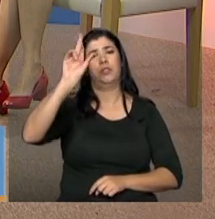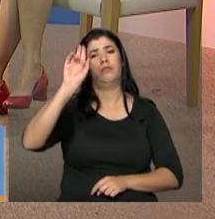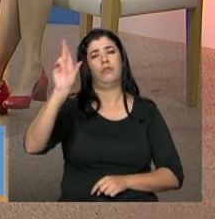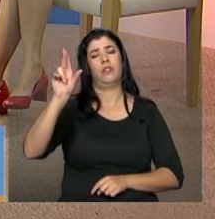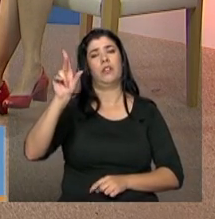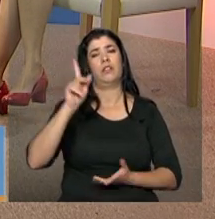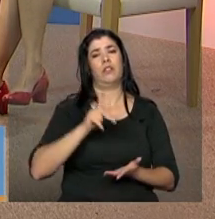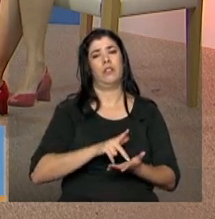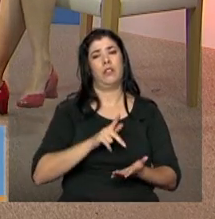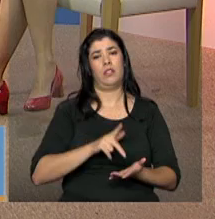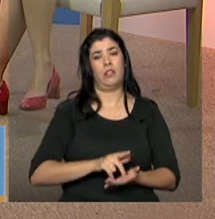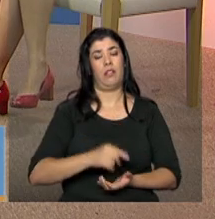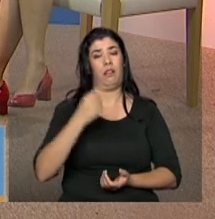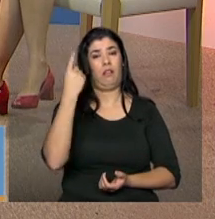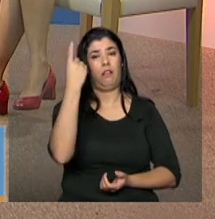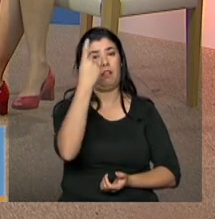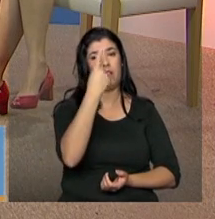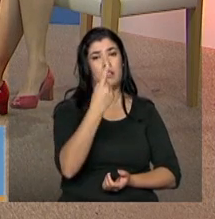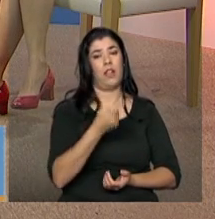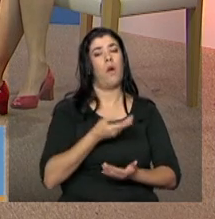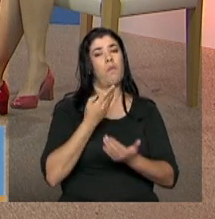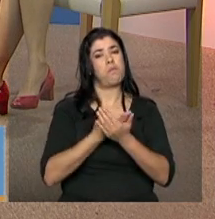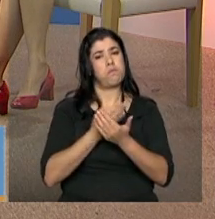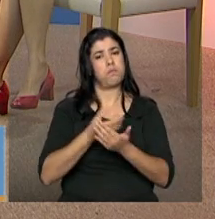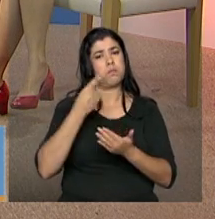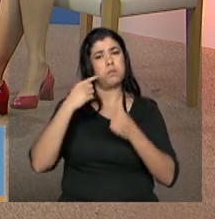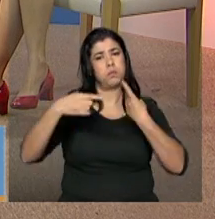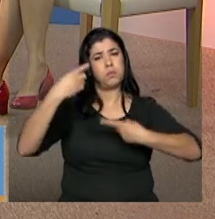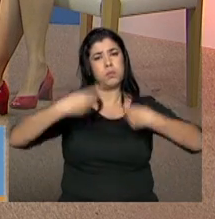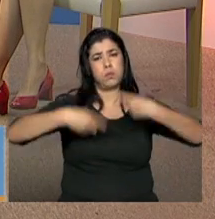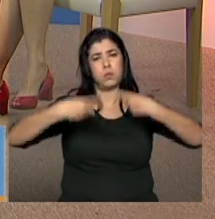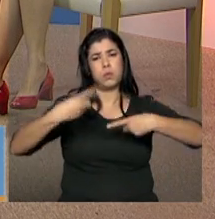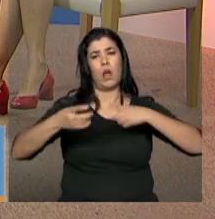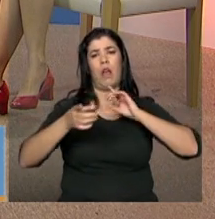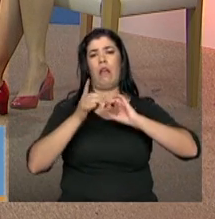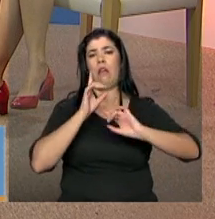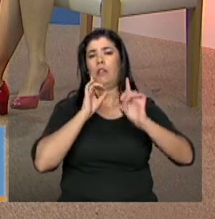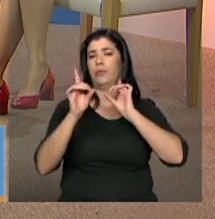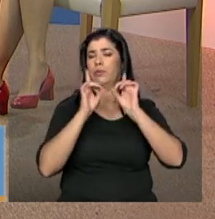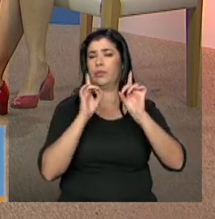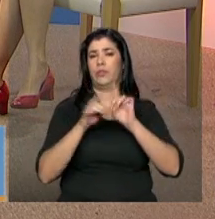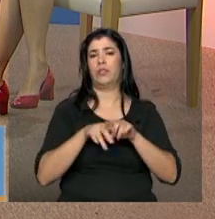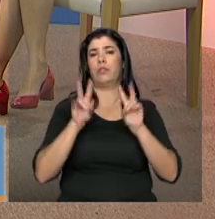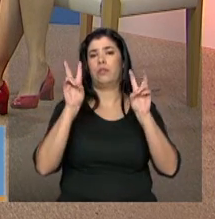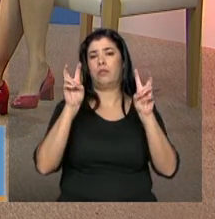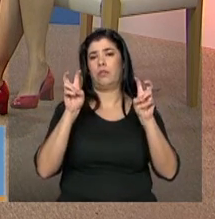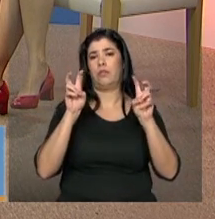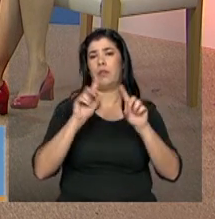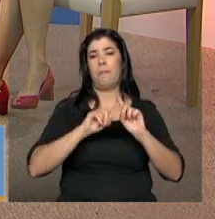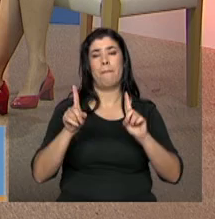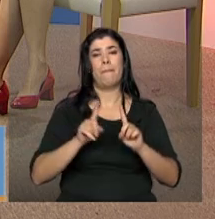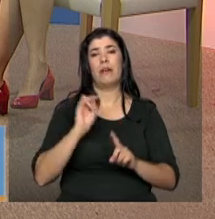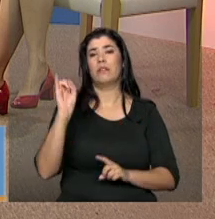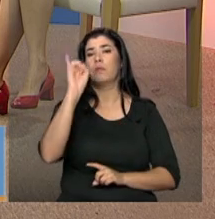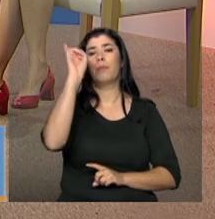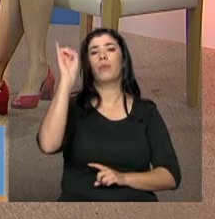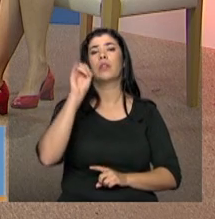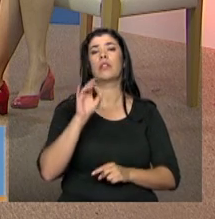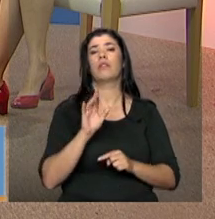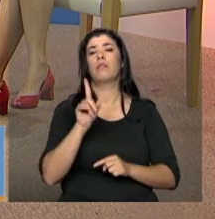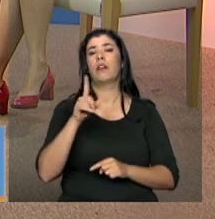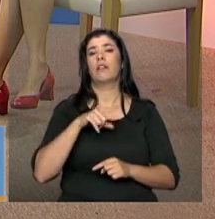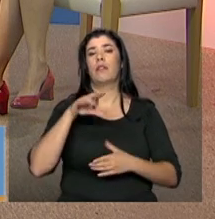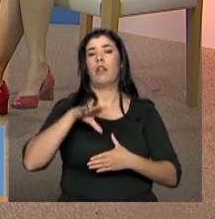que eles adensam o conteúdo, mas eles não são deliberativos para a eleição de delegados. A eleição de